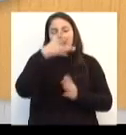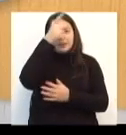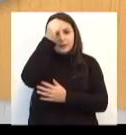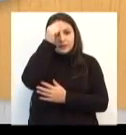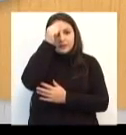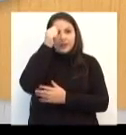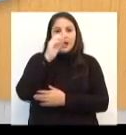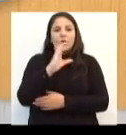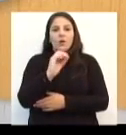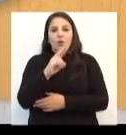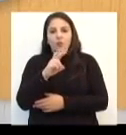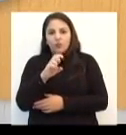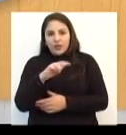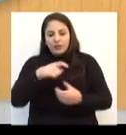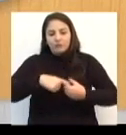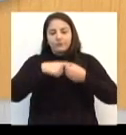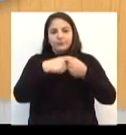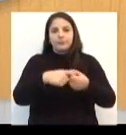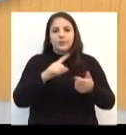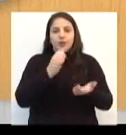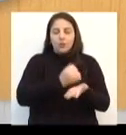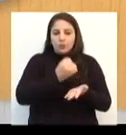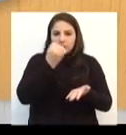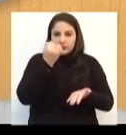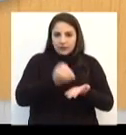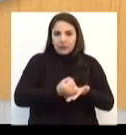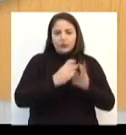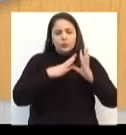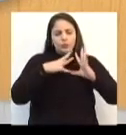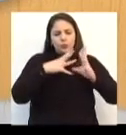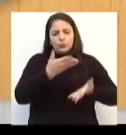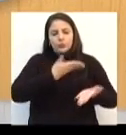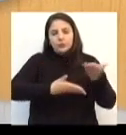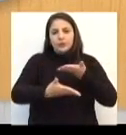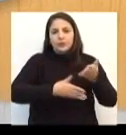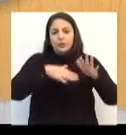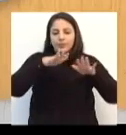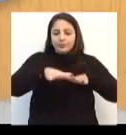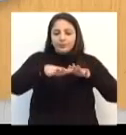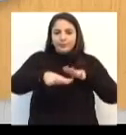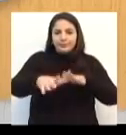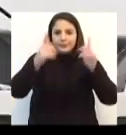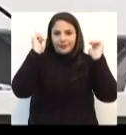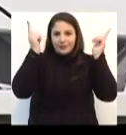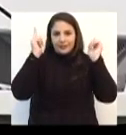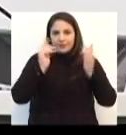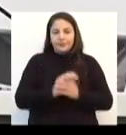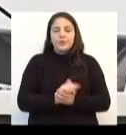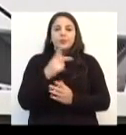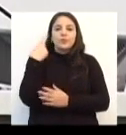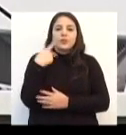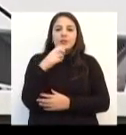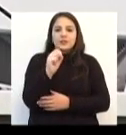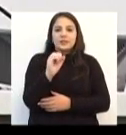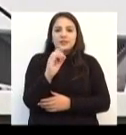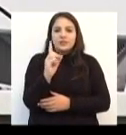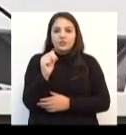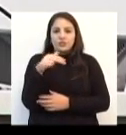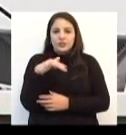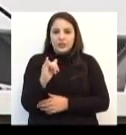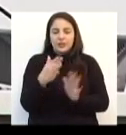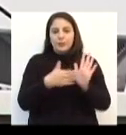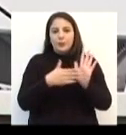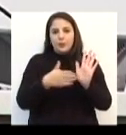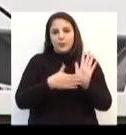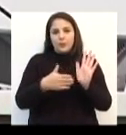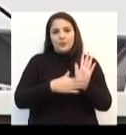analisar convênios, contratos e aditivos que envolveram o desfile do ano passado. O vereador Sidney Ávila foi o